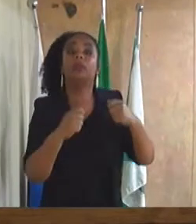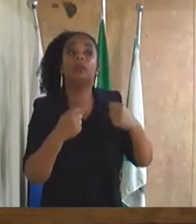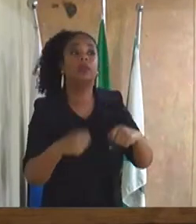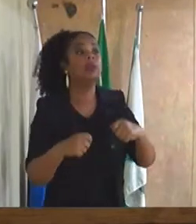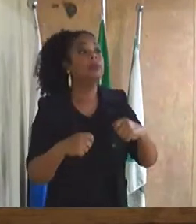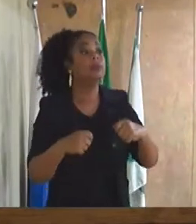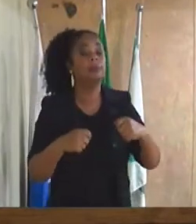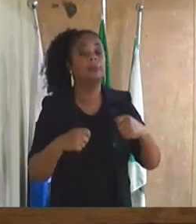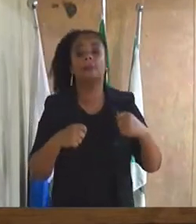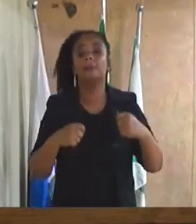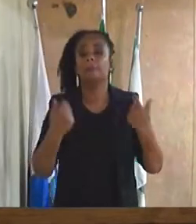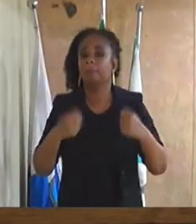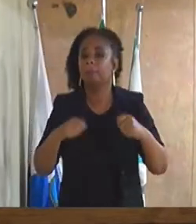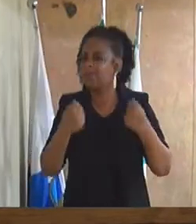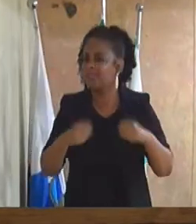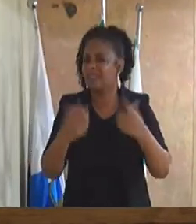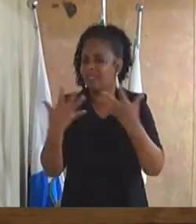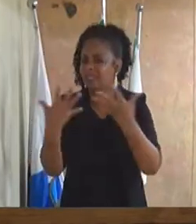receber,